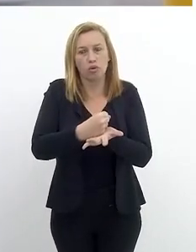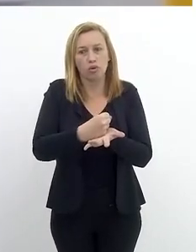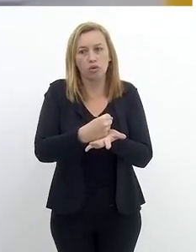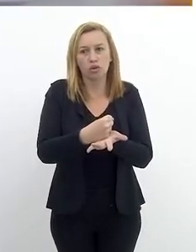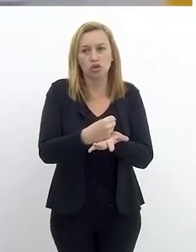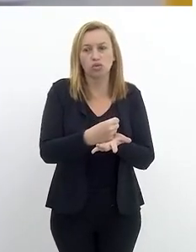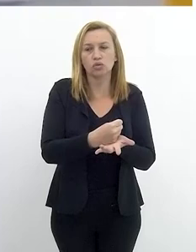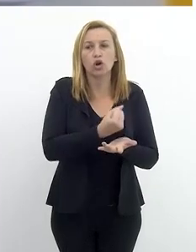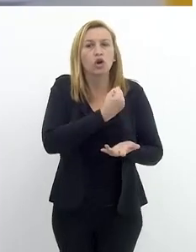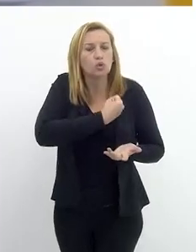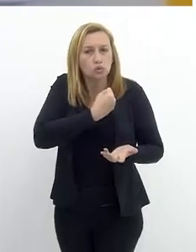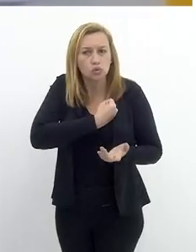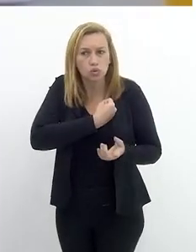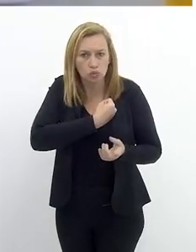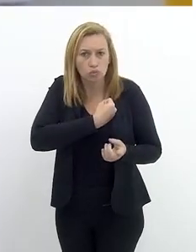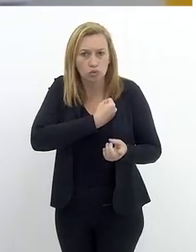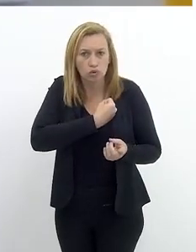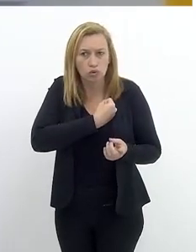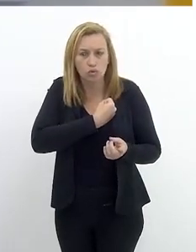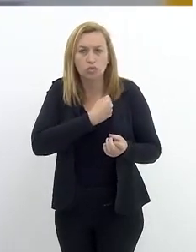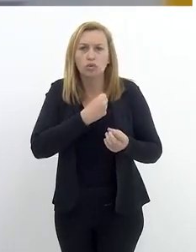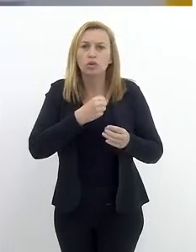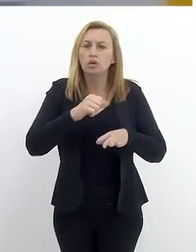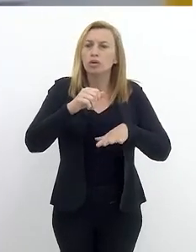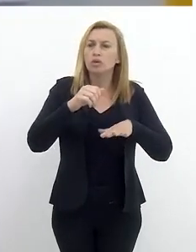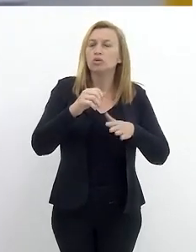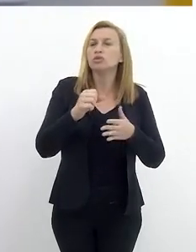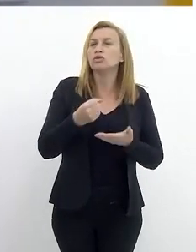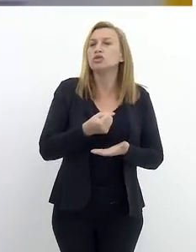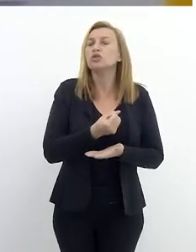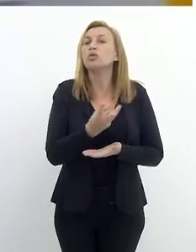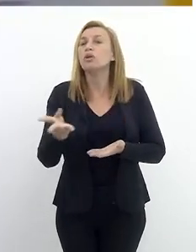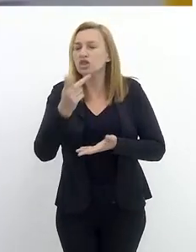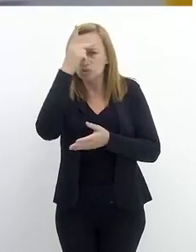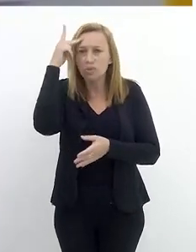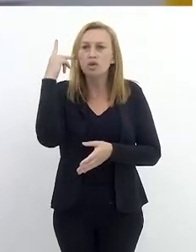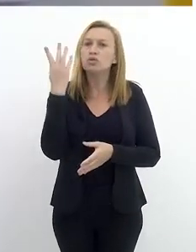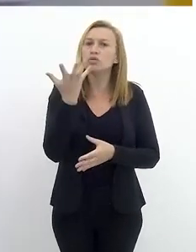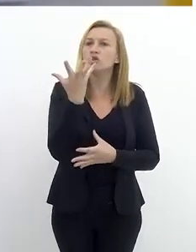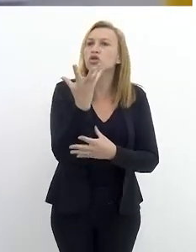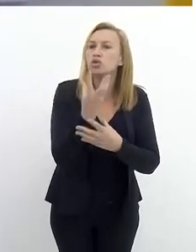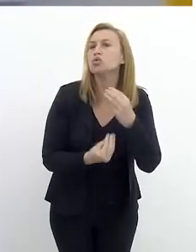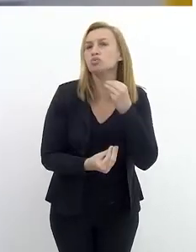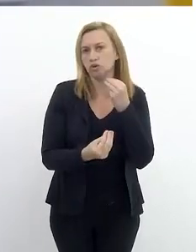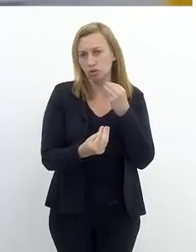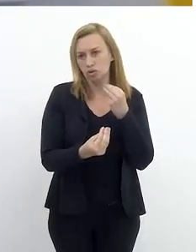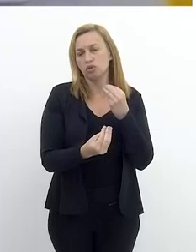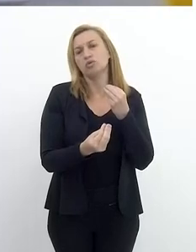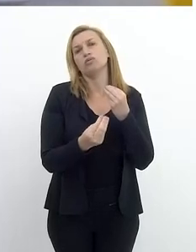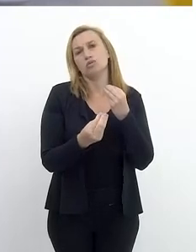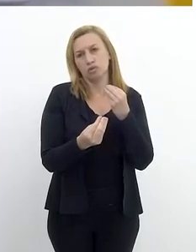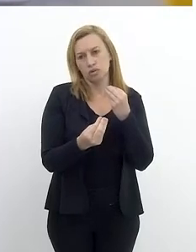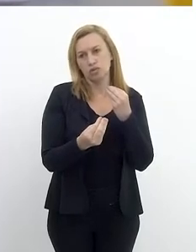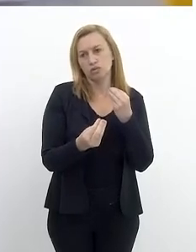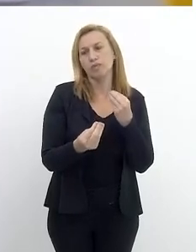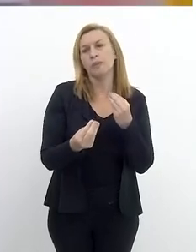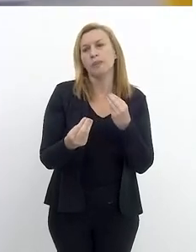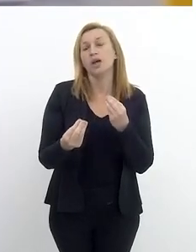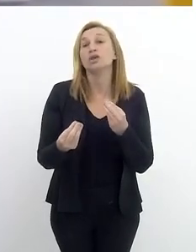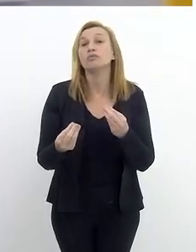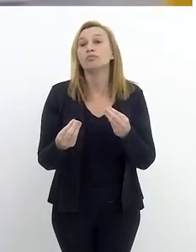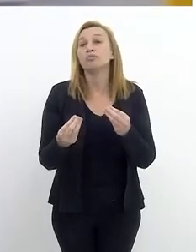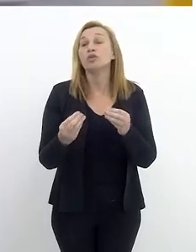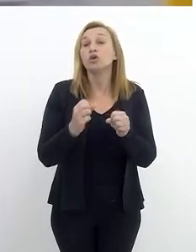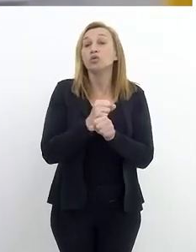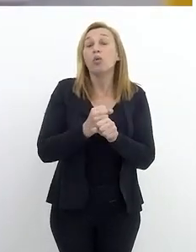que foram feitos ao longo de um ano. Então, esses dados, eles acabam dizendo quantos boletins de ocorrência foram registrados e desaparecimentos no